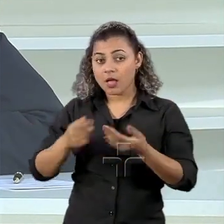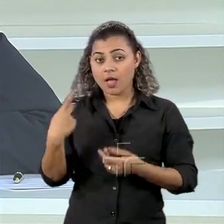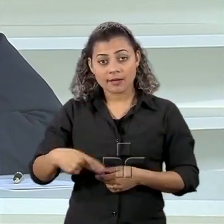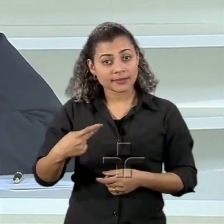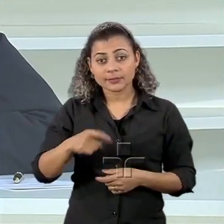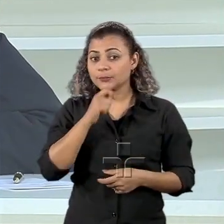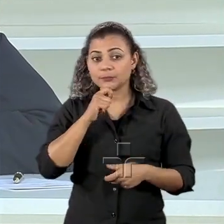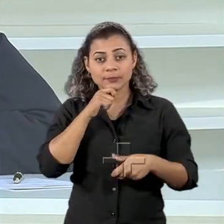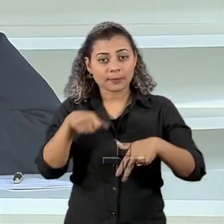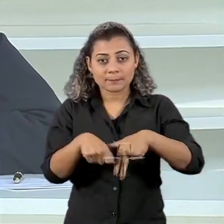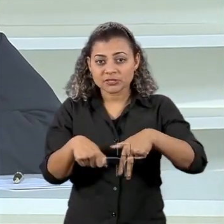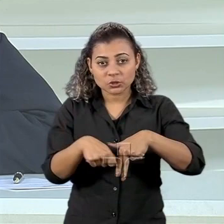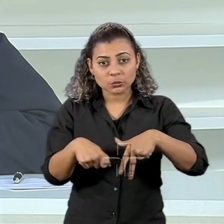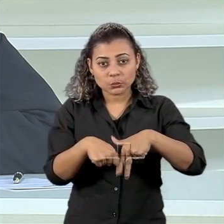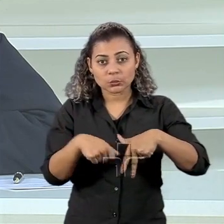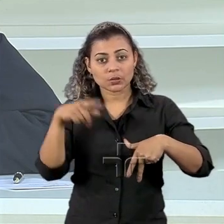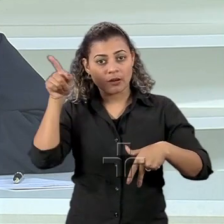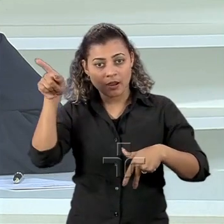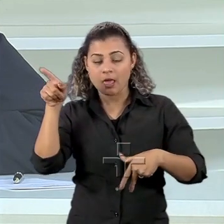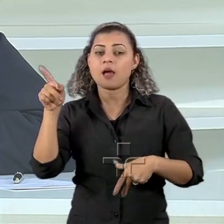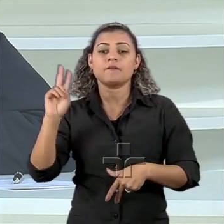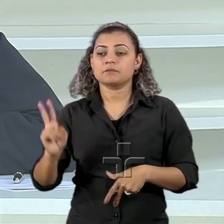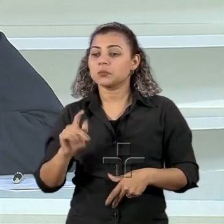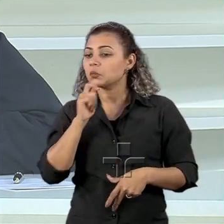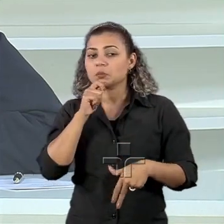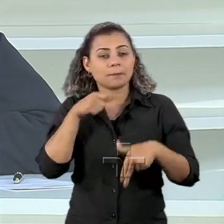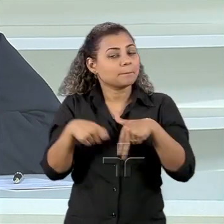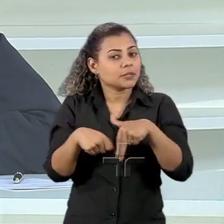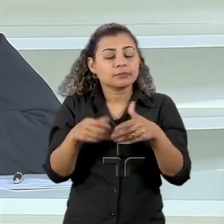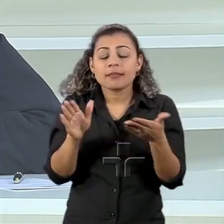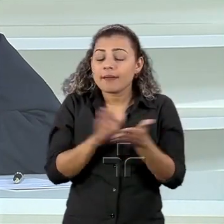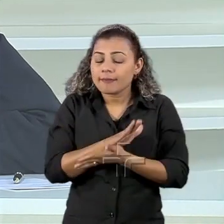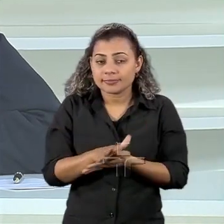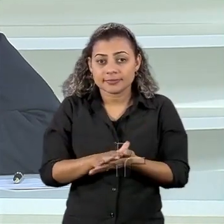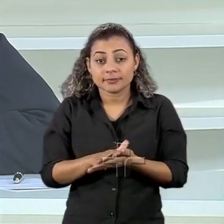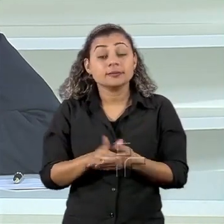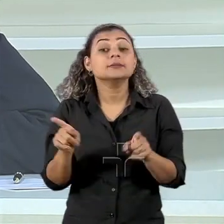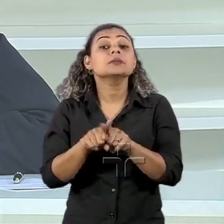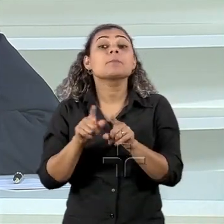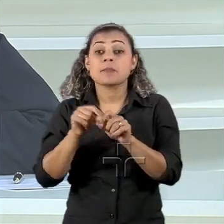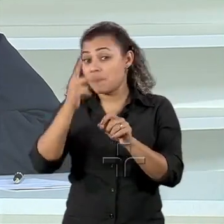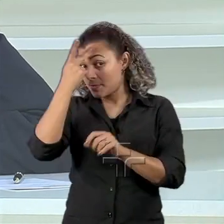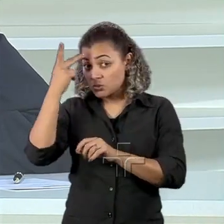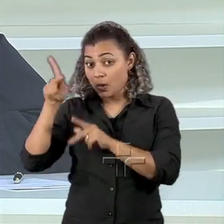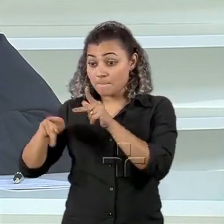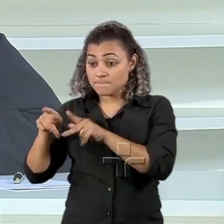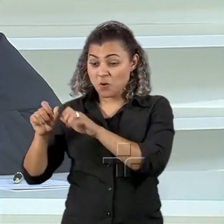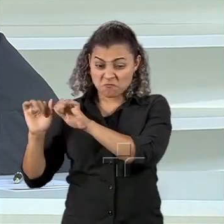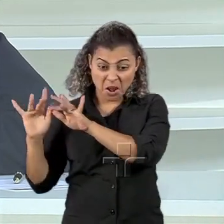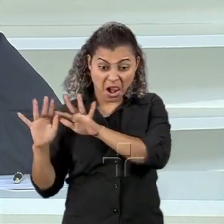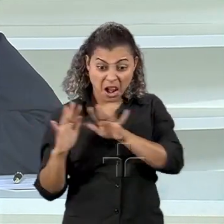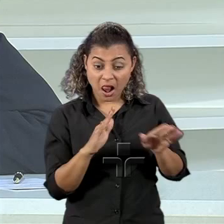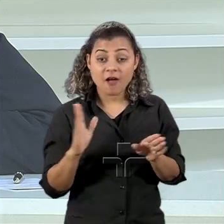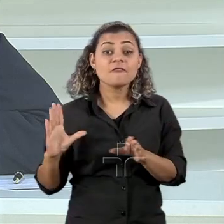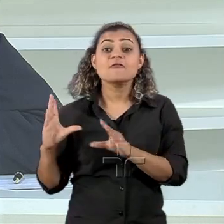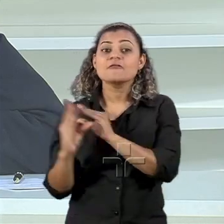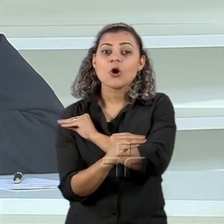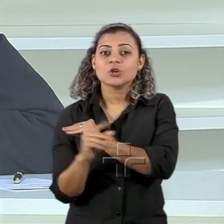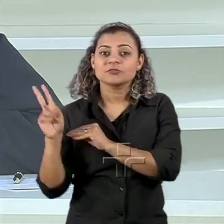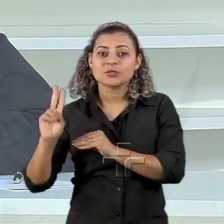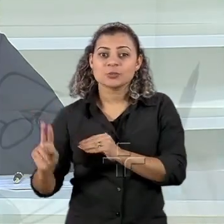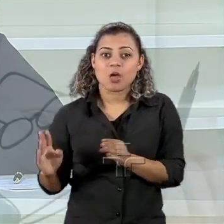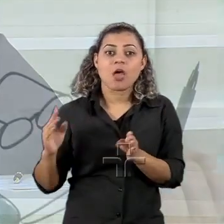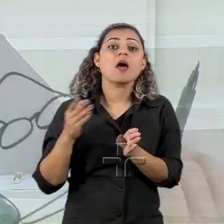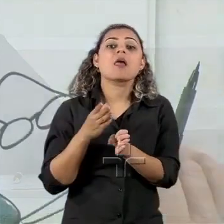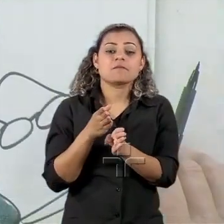aqui. O segundo é a questão dos refugiados e a terceira é a questão de Roraima. Por